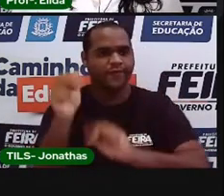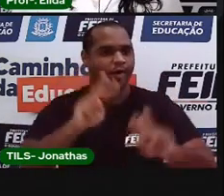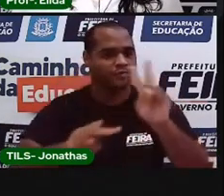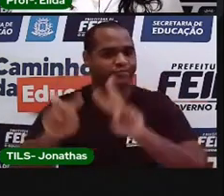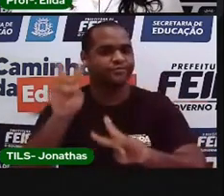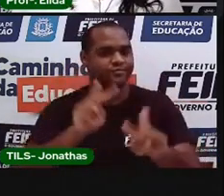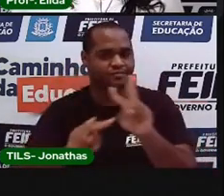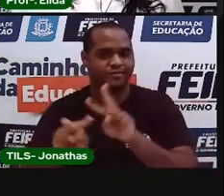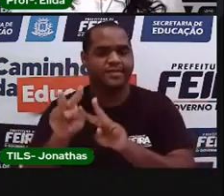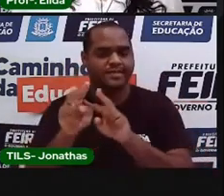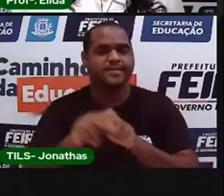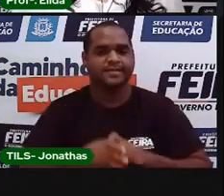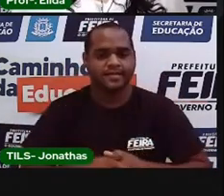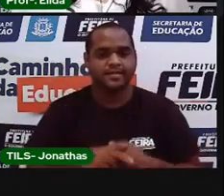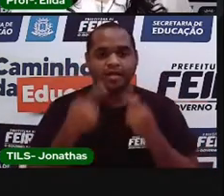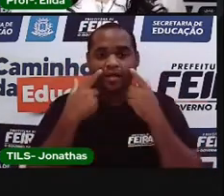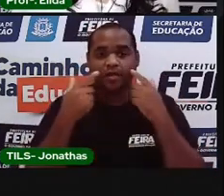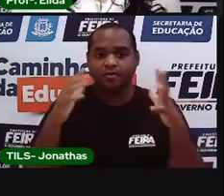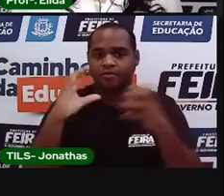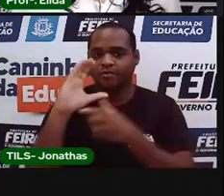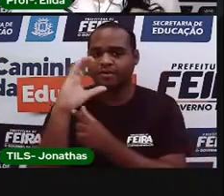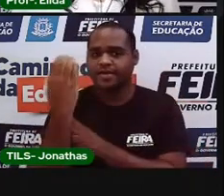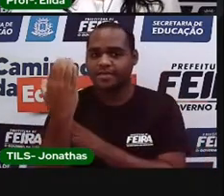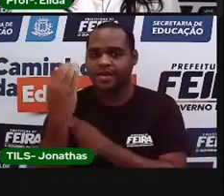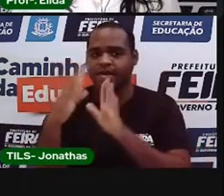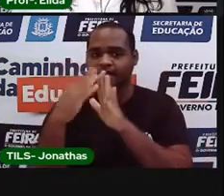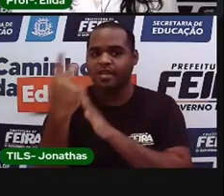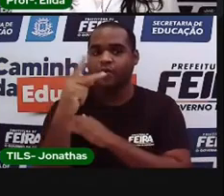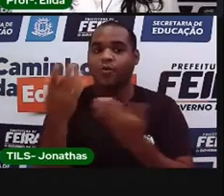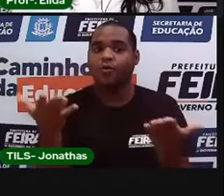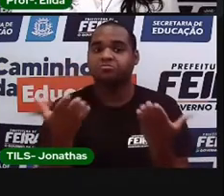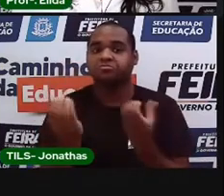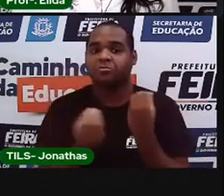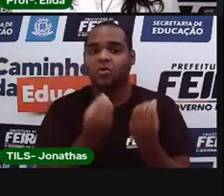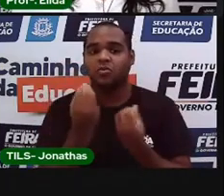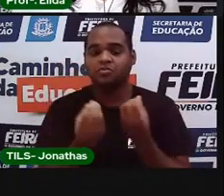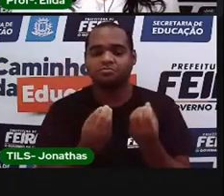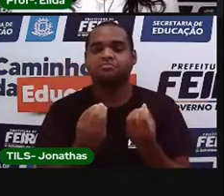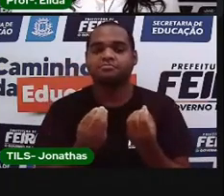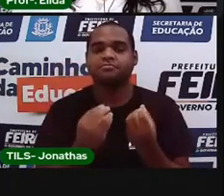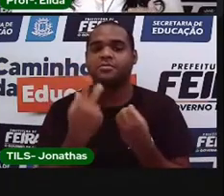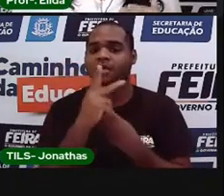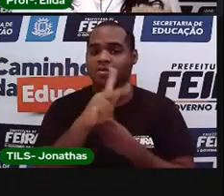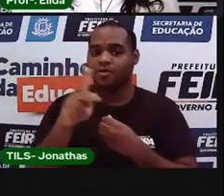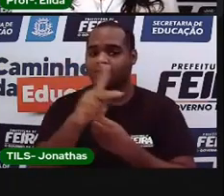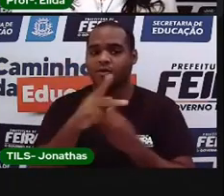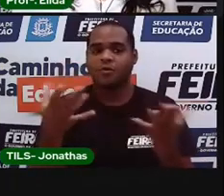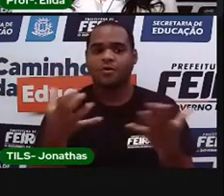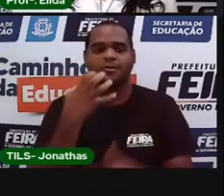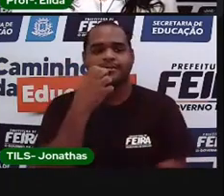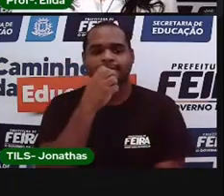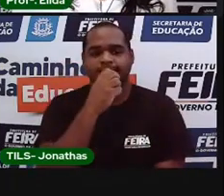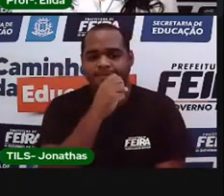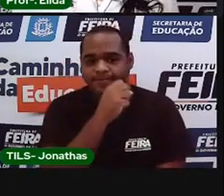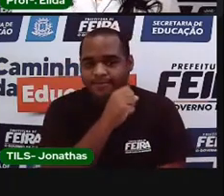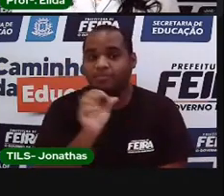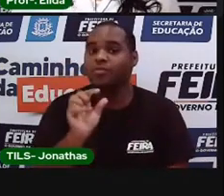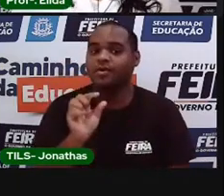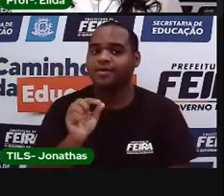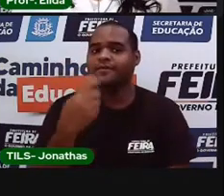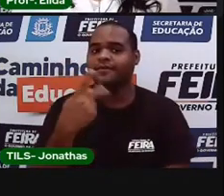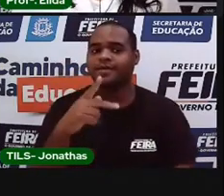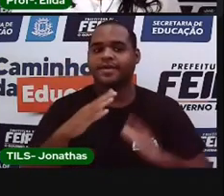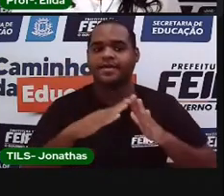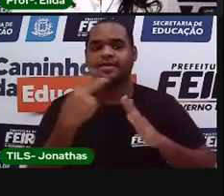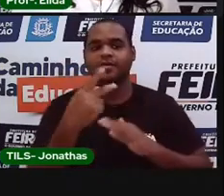visuais. Como tá o clima e o tempo aí onde você tá? Aqui onde a Pro tá já esquentou um pouquinho. E